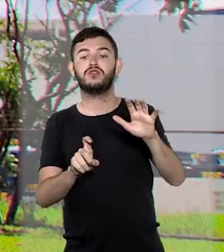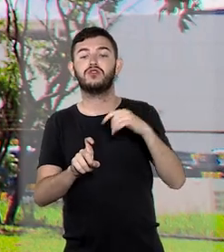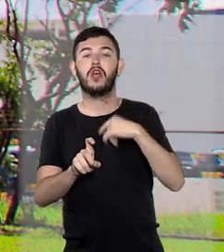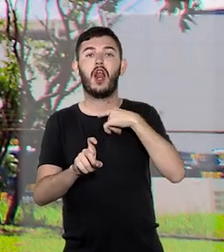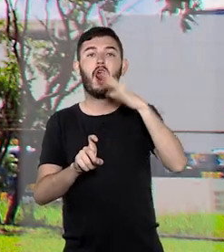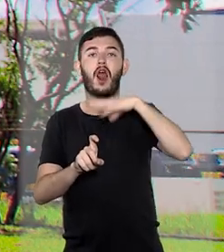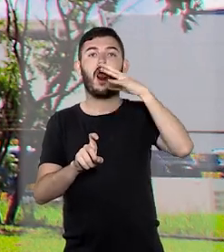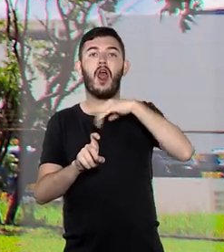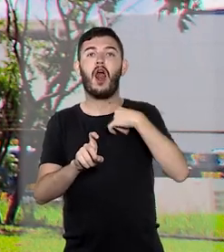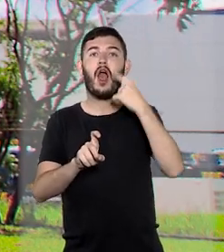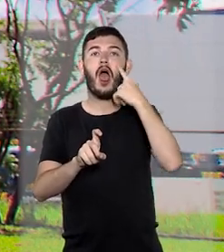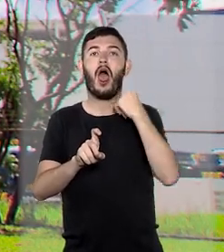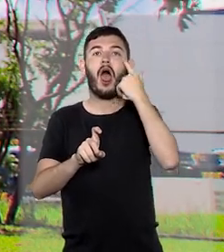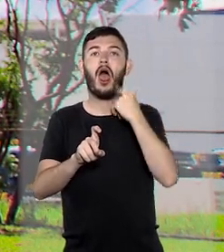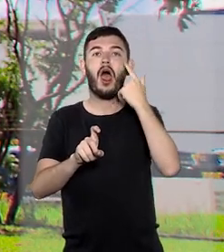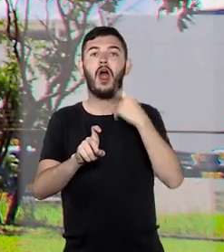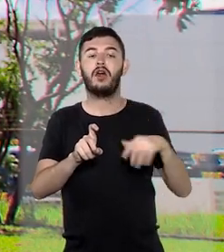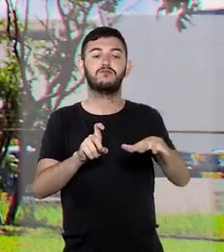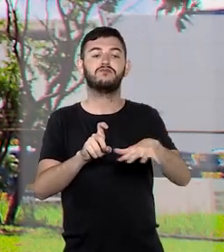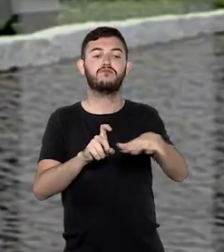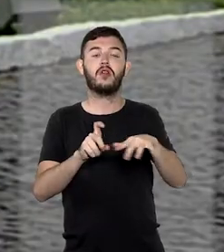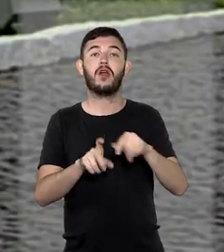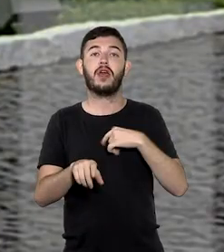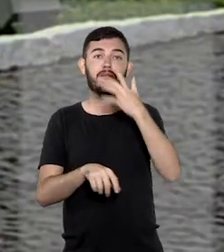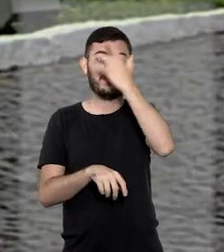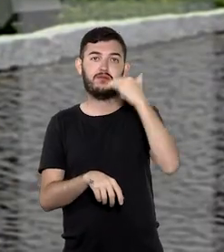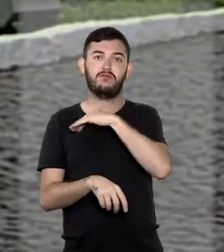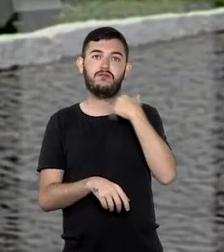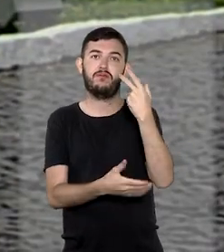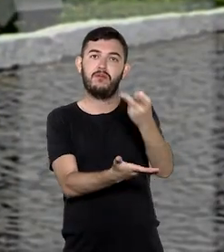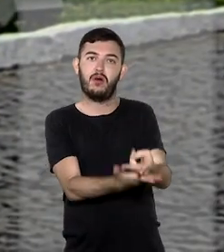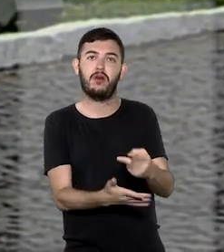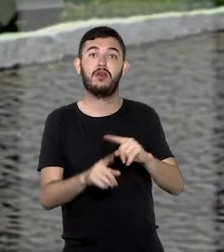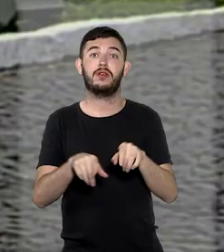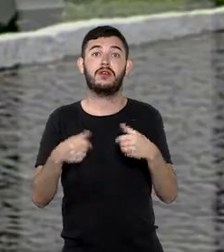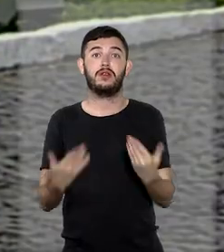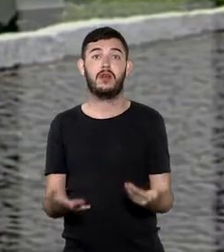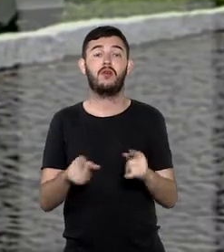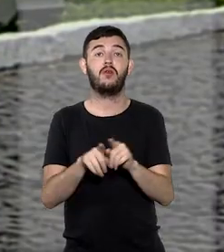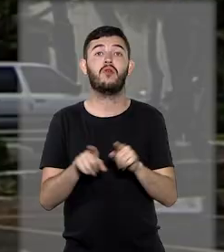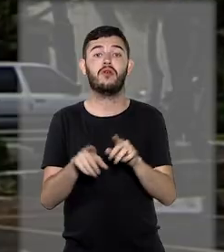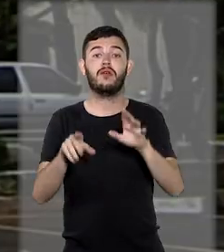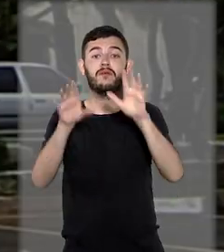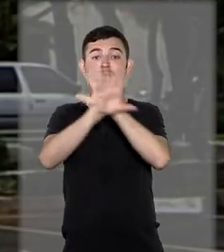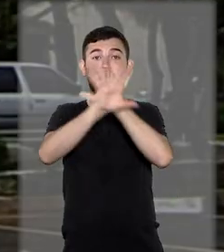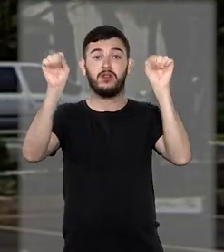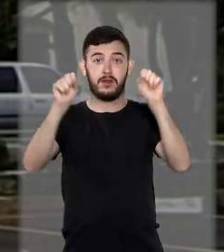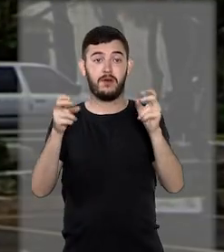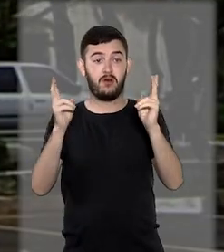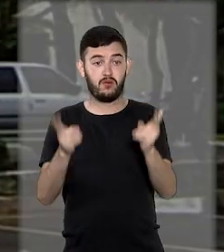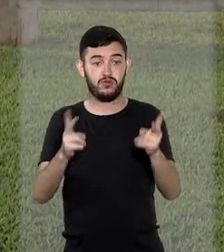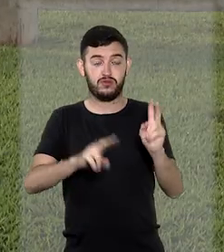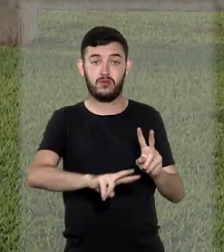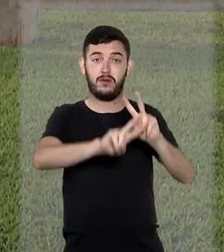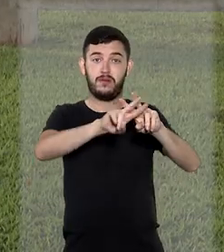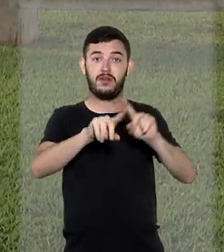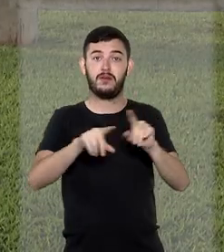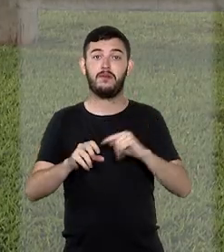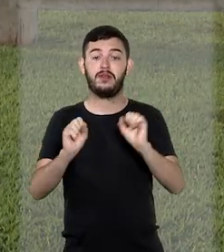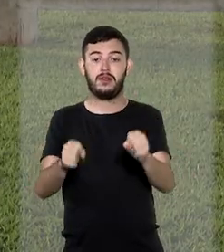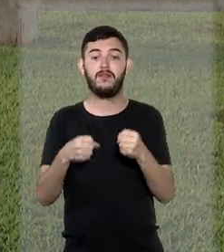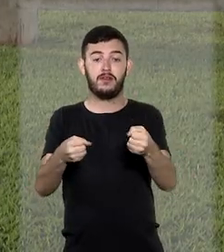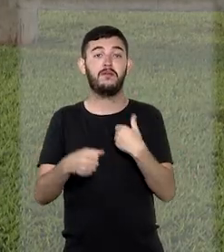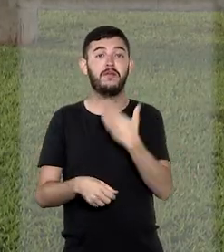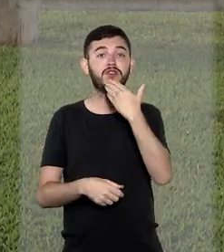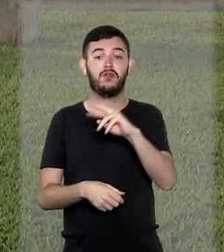e gás lacrimogênio no pequeno espaço. Após o Tribunal Regional Federal da Quinta Região manter as prisões, a defesa